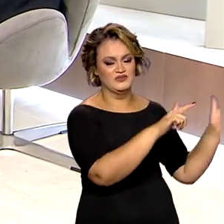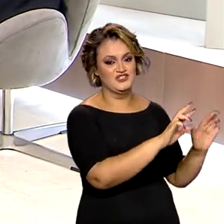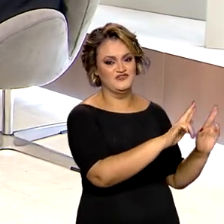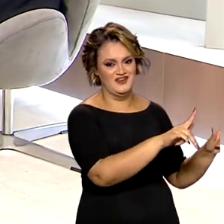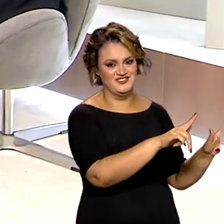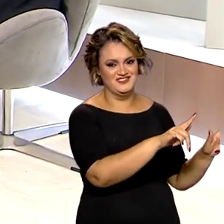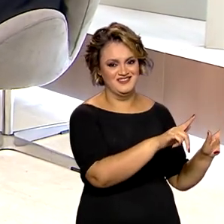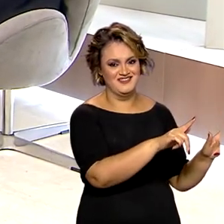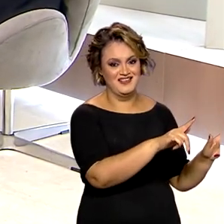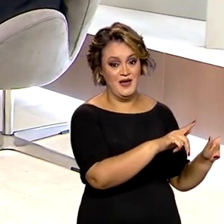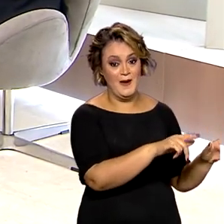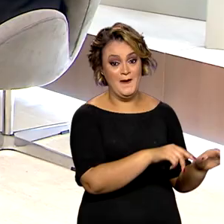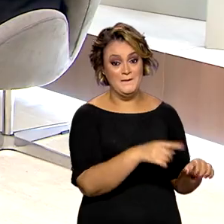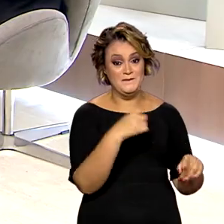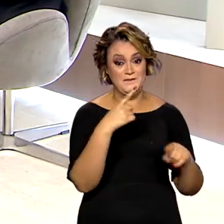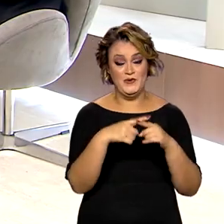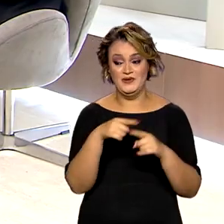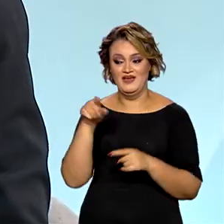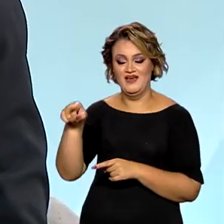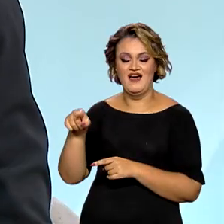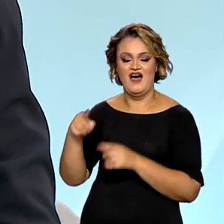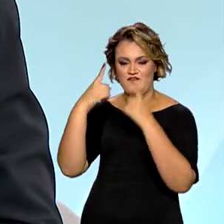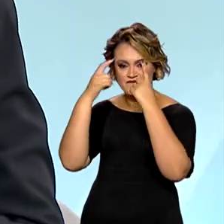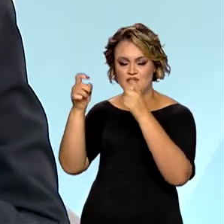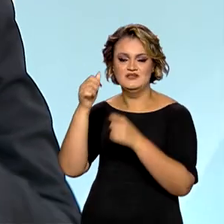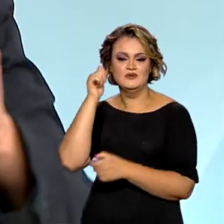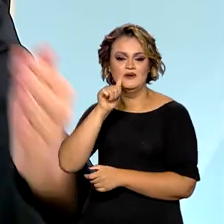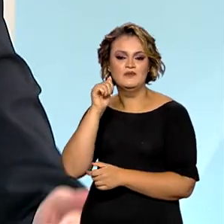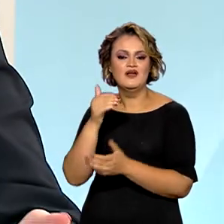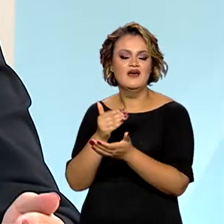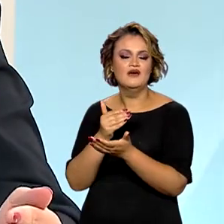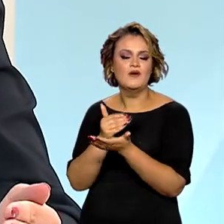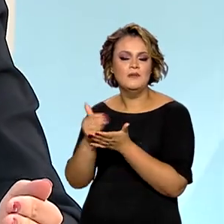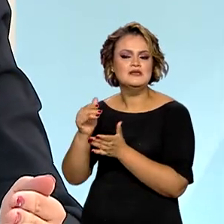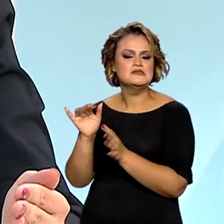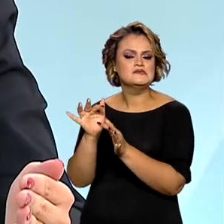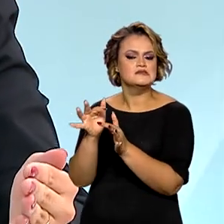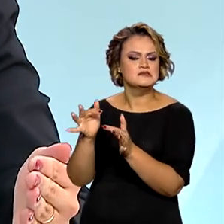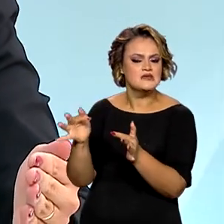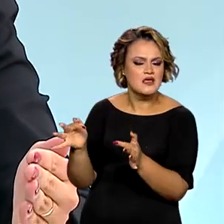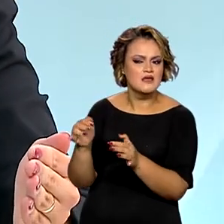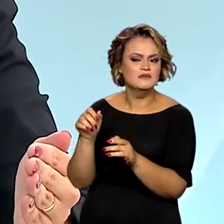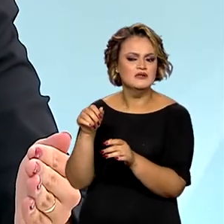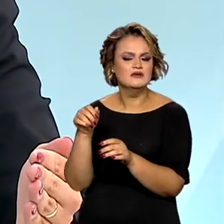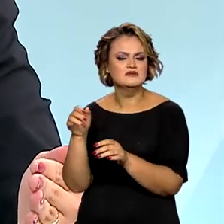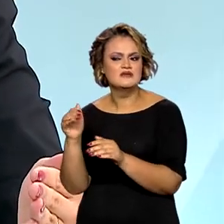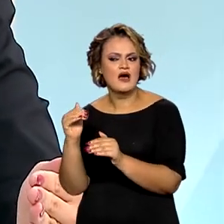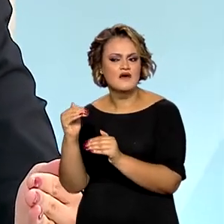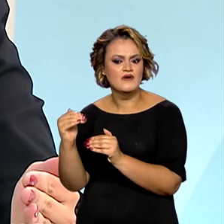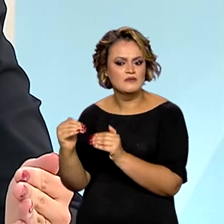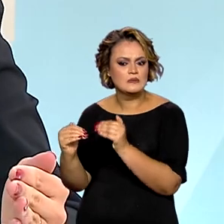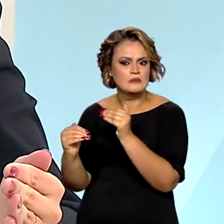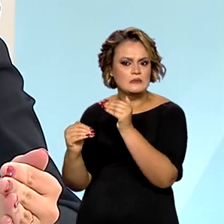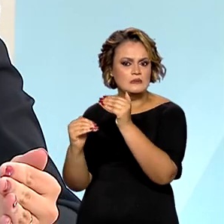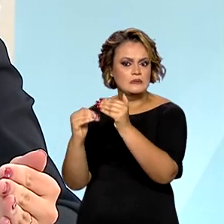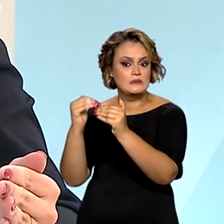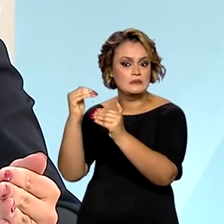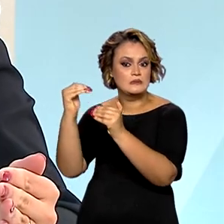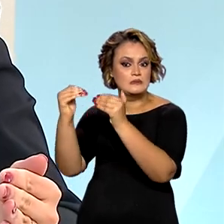Por quê? Muitas das vezes ela é cíclica. Você vê uma mulher que começa a sofrer violência e aquela violência vai aumentando